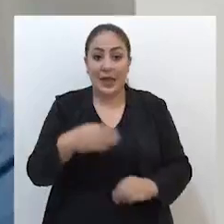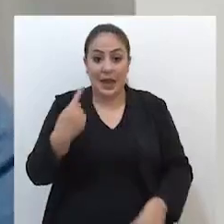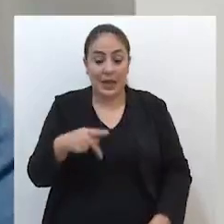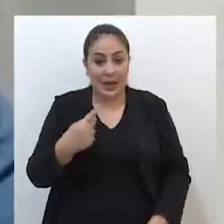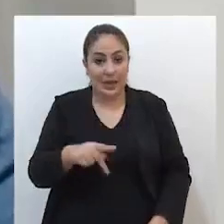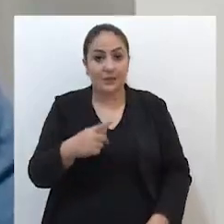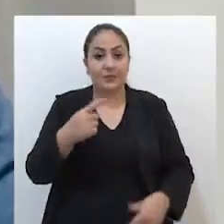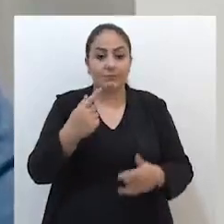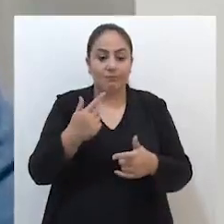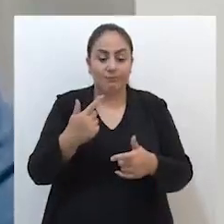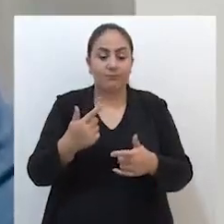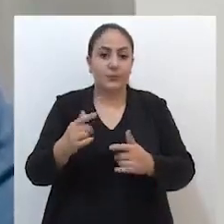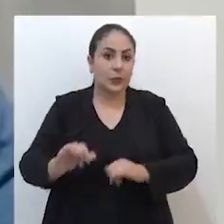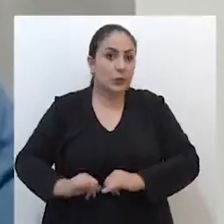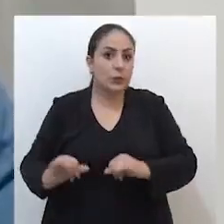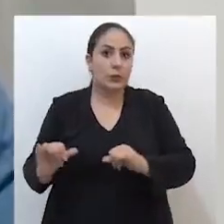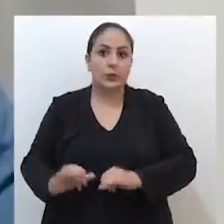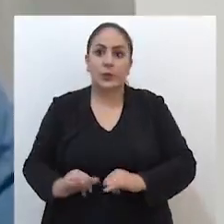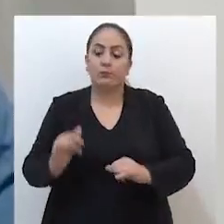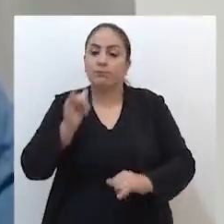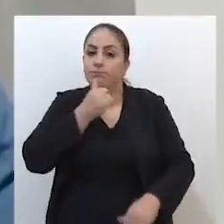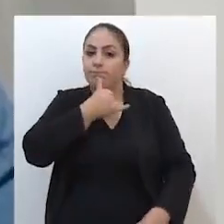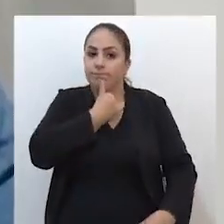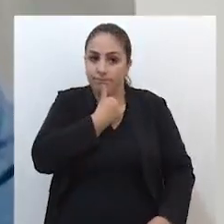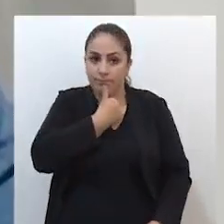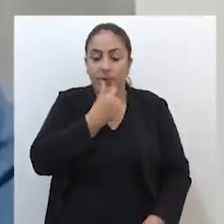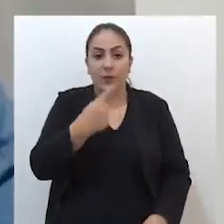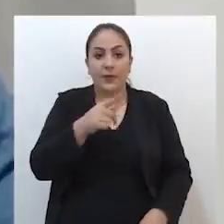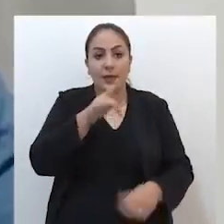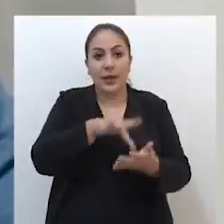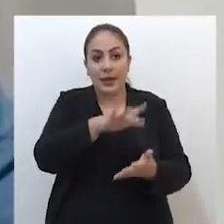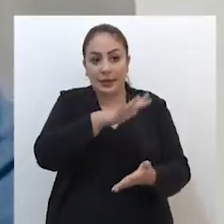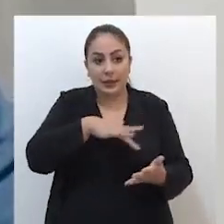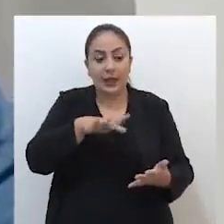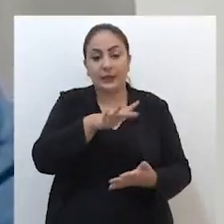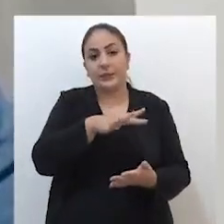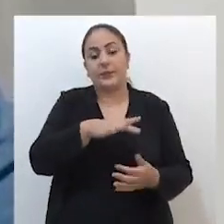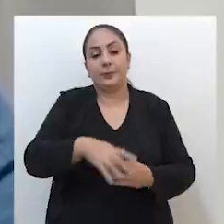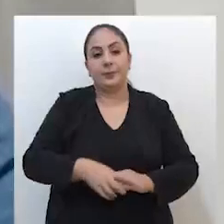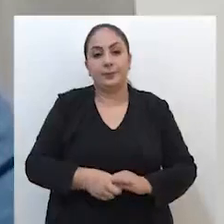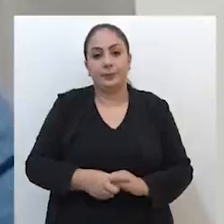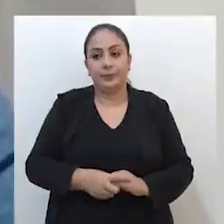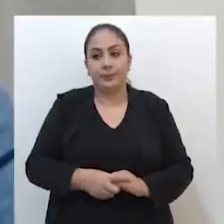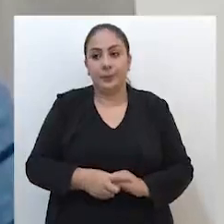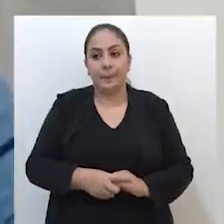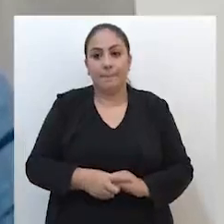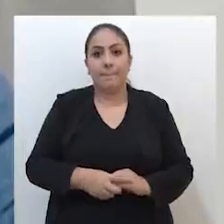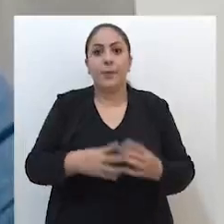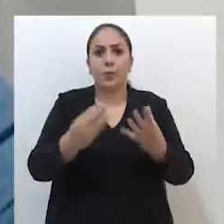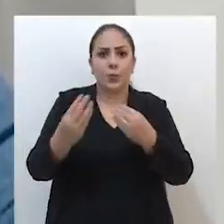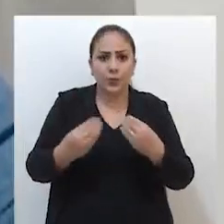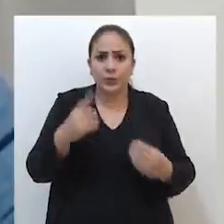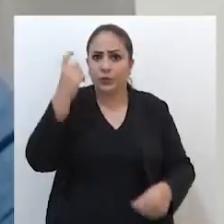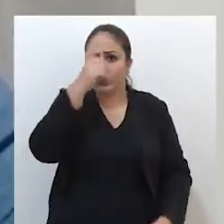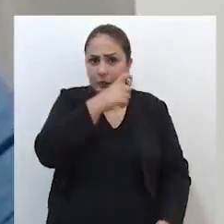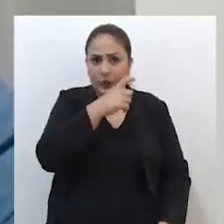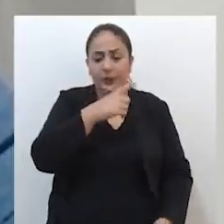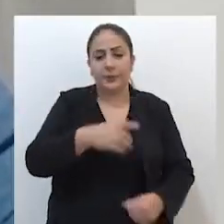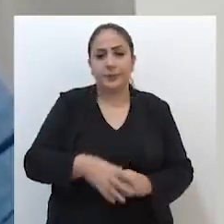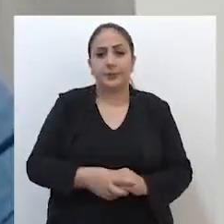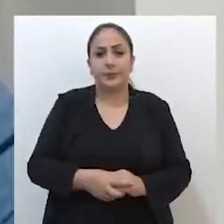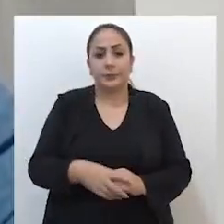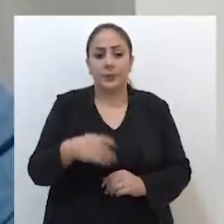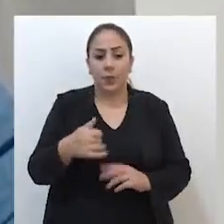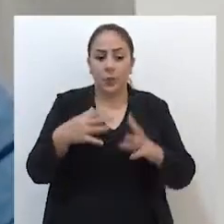Essas que vêm sofrendo, infelizmente, com essa situação de pandemia, muitas